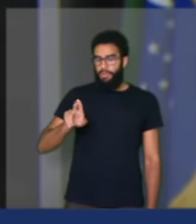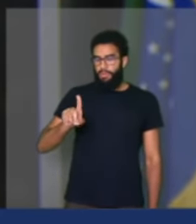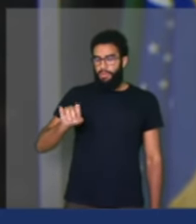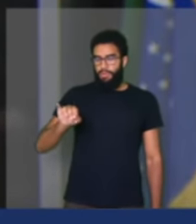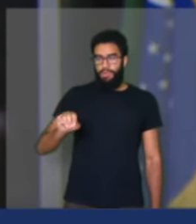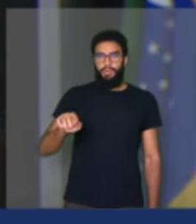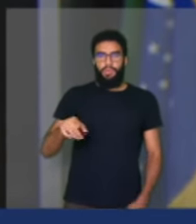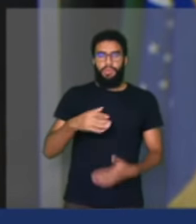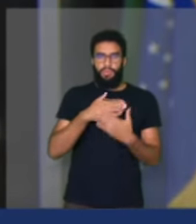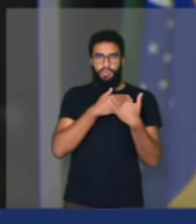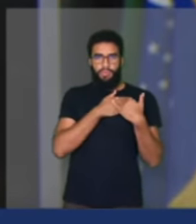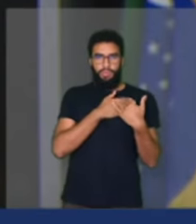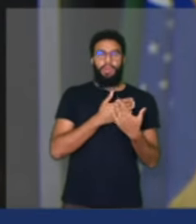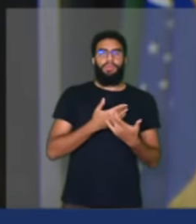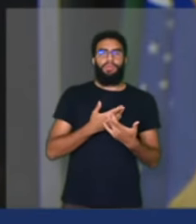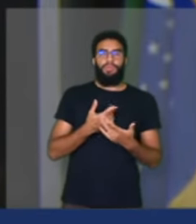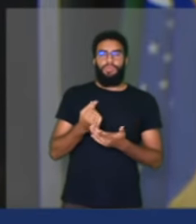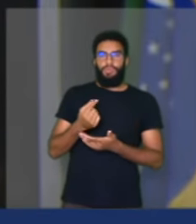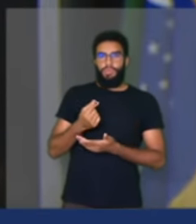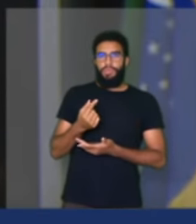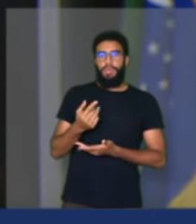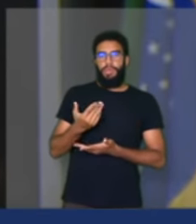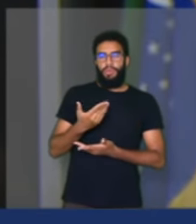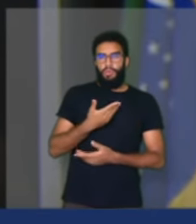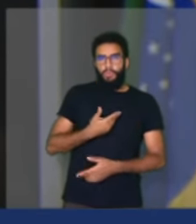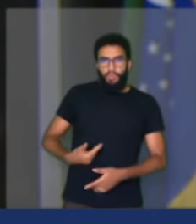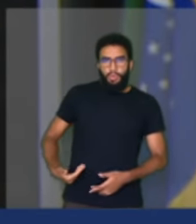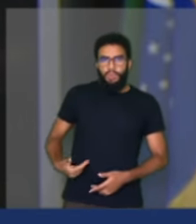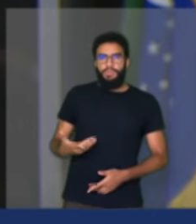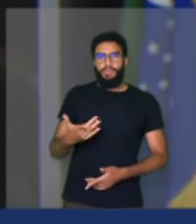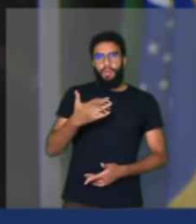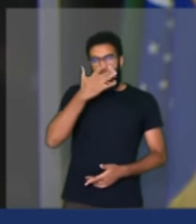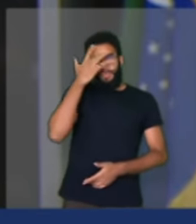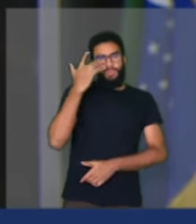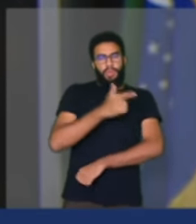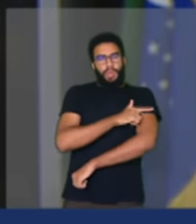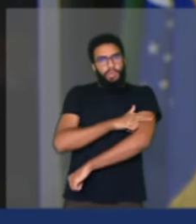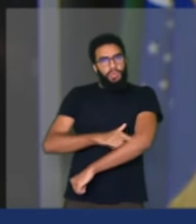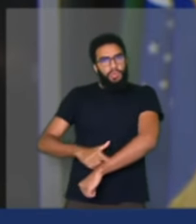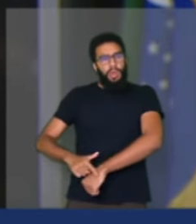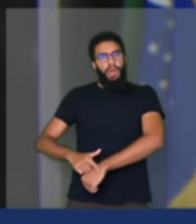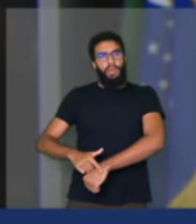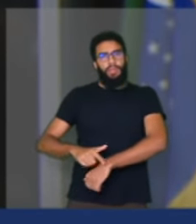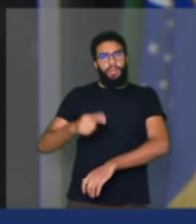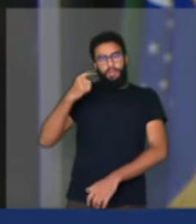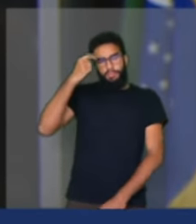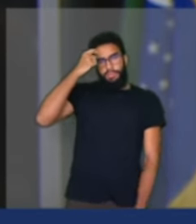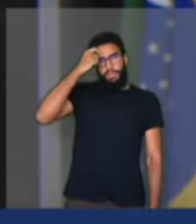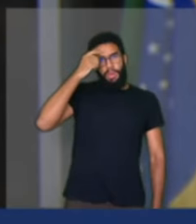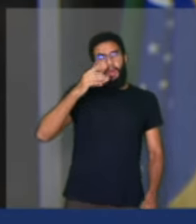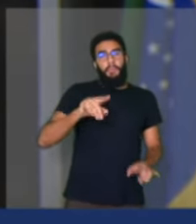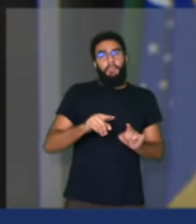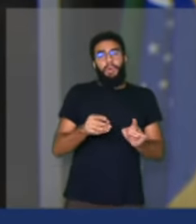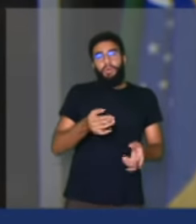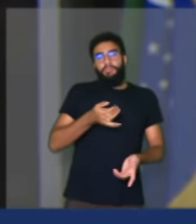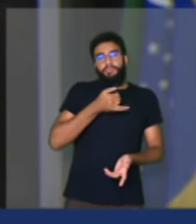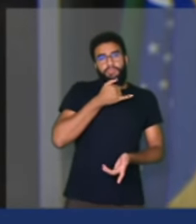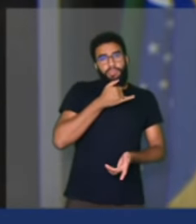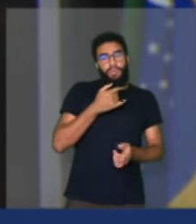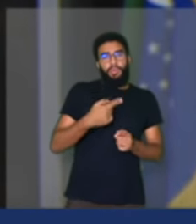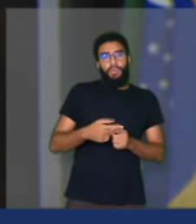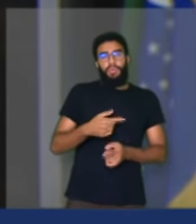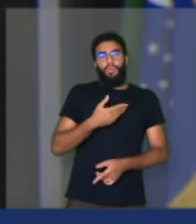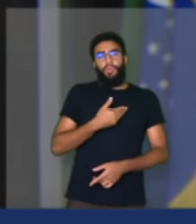recurso público. O senhor é uma pessoa educada, uma pessoa de boa índole. Pena que o seu governo é uma concha de retalhos.